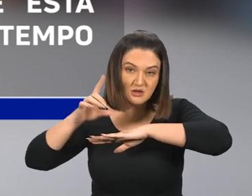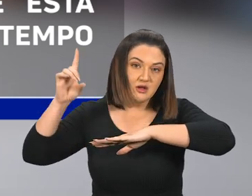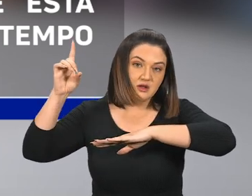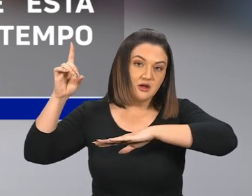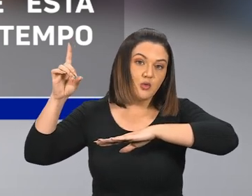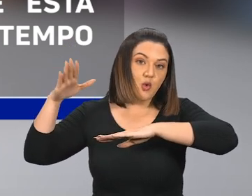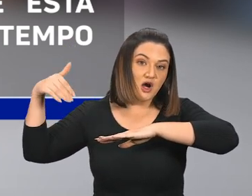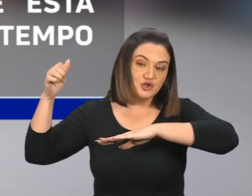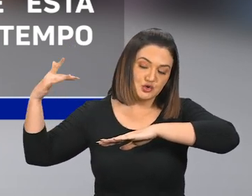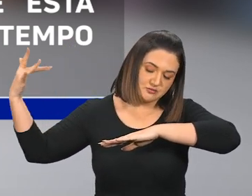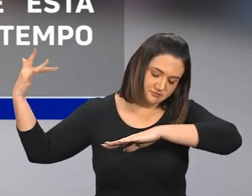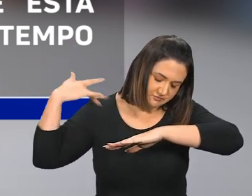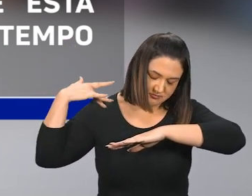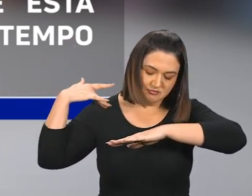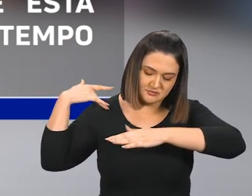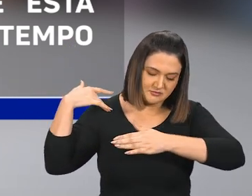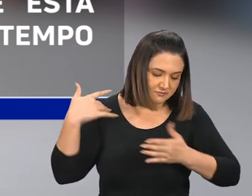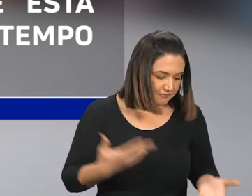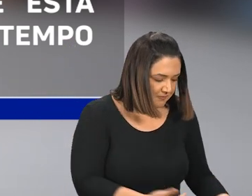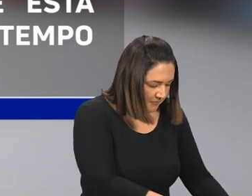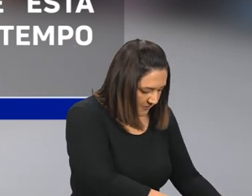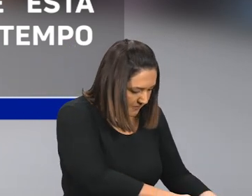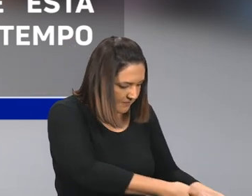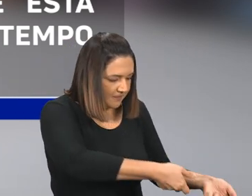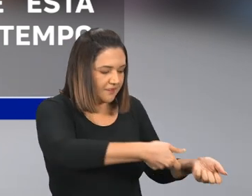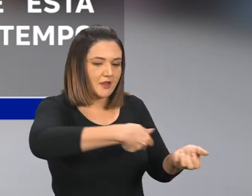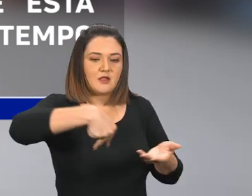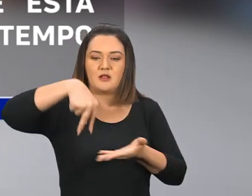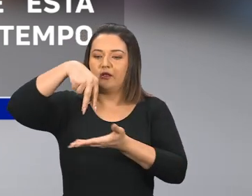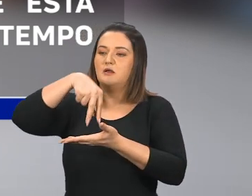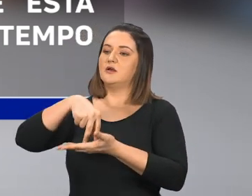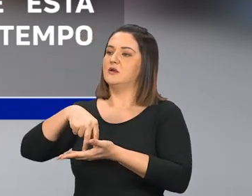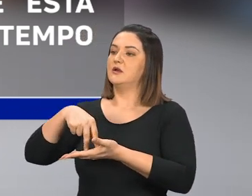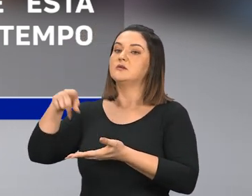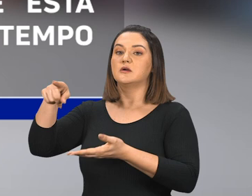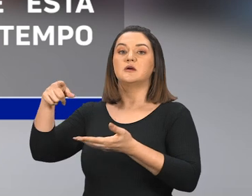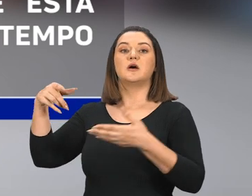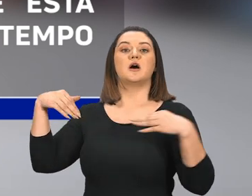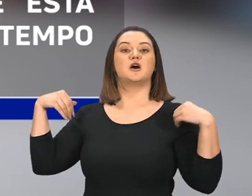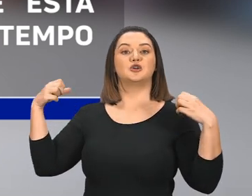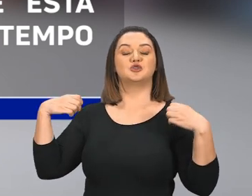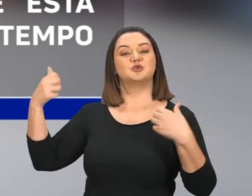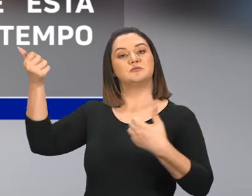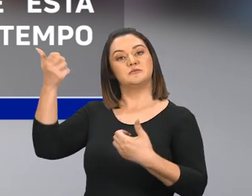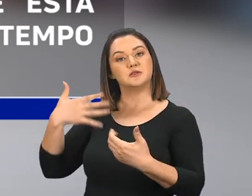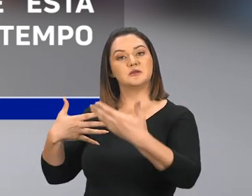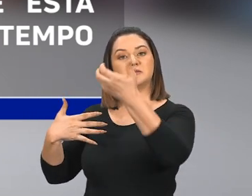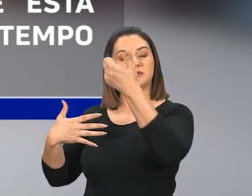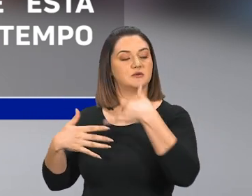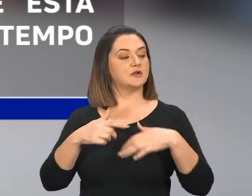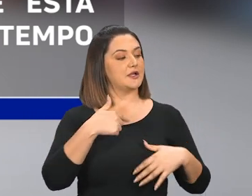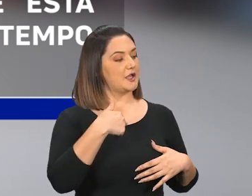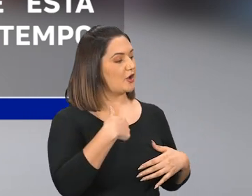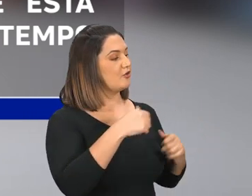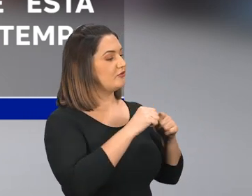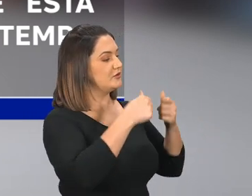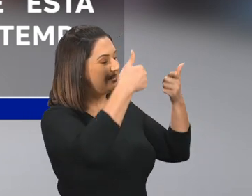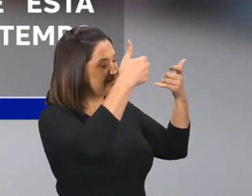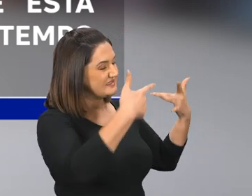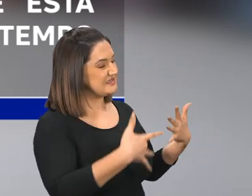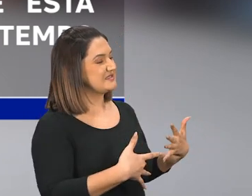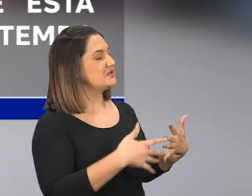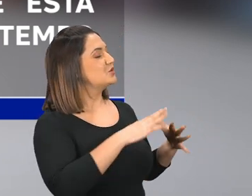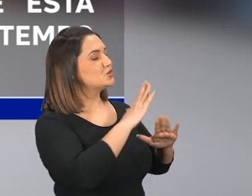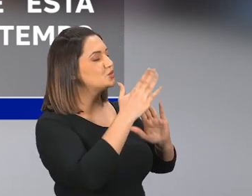tocou e me pôs em pé, No lugar onde eu me achava, Verso 19, E ele, O anjo Gabriel, Disse, Eis que te